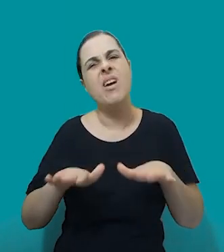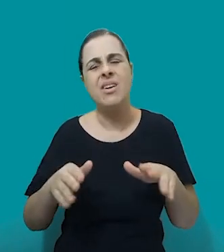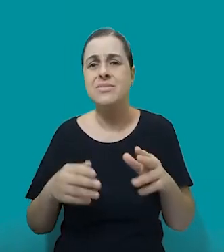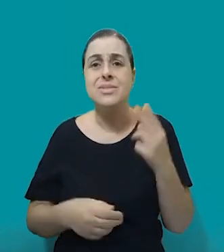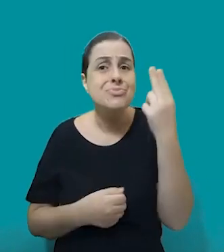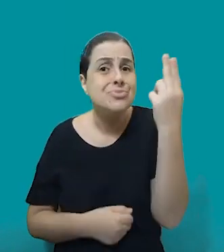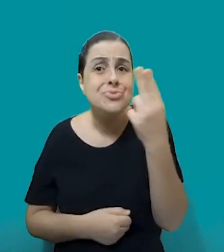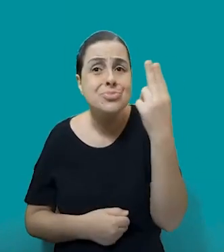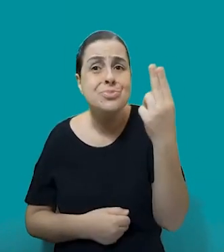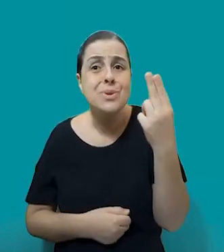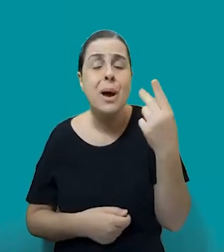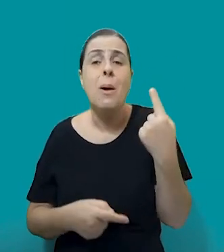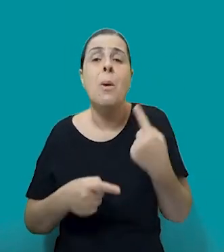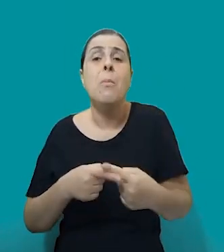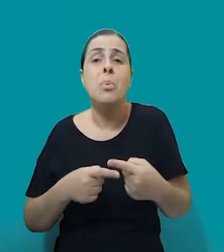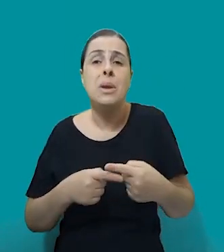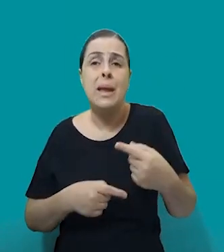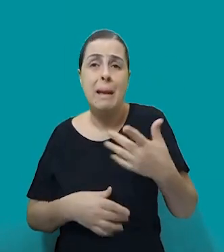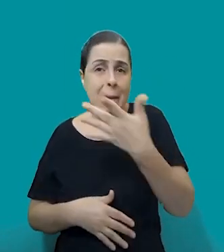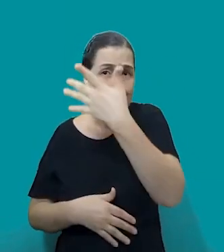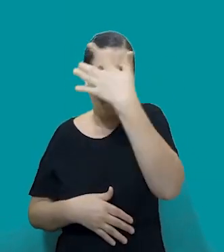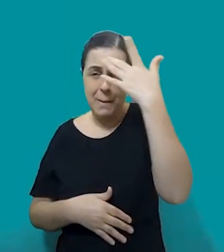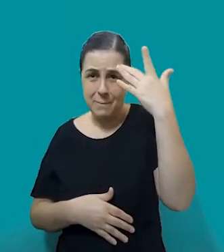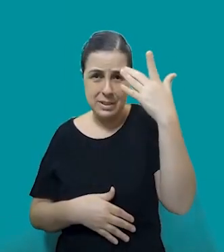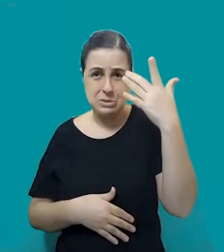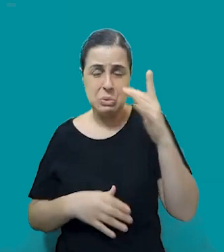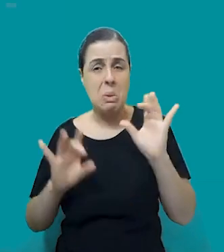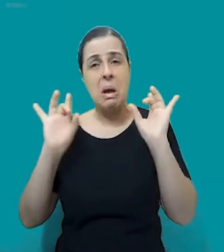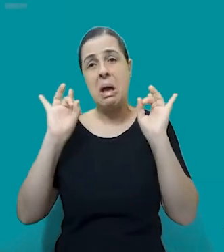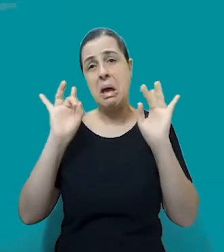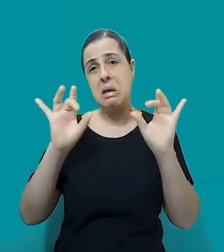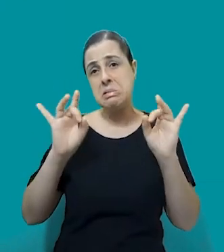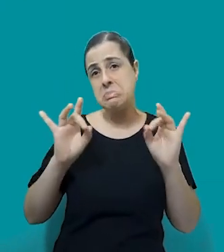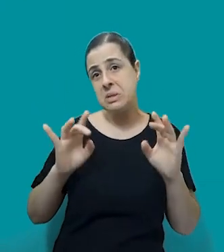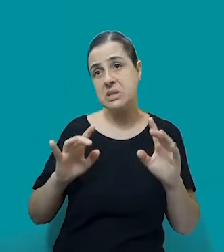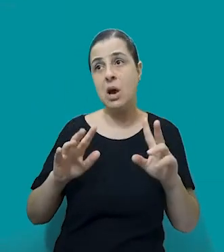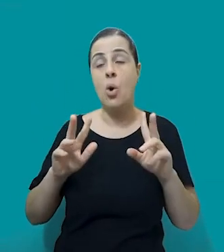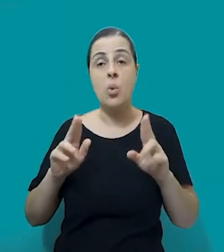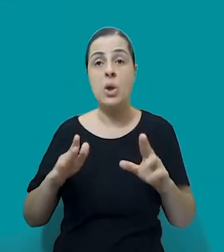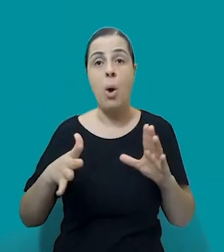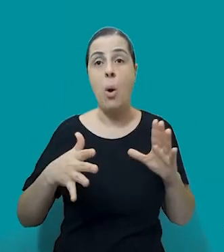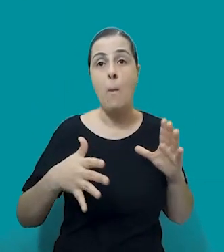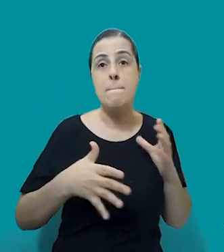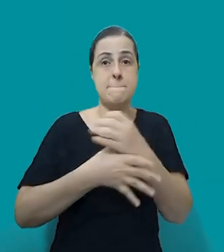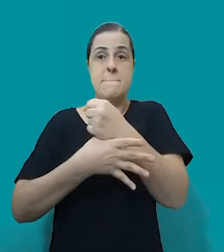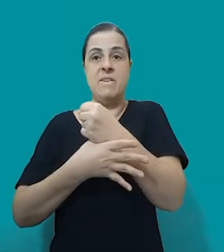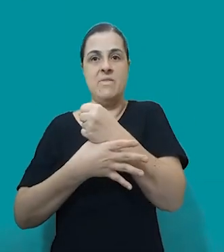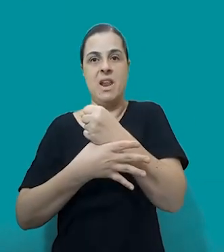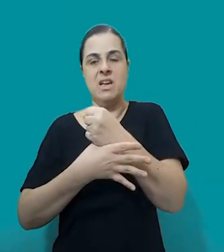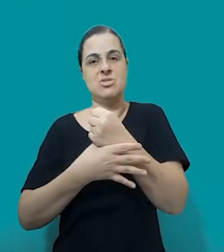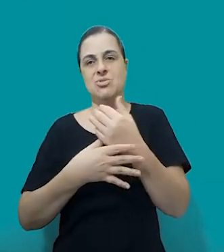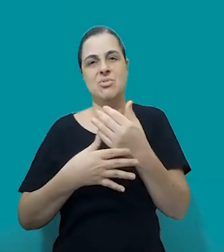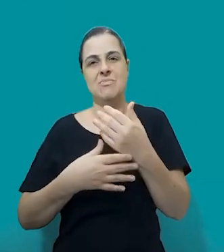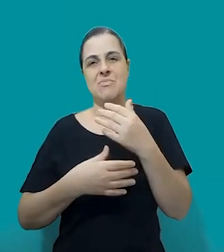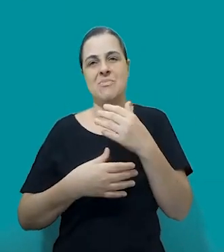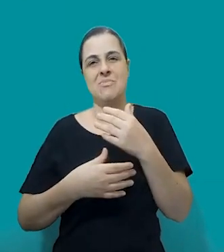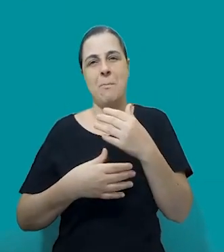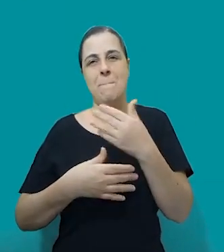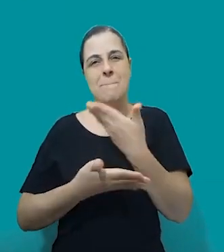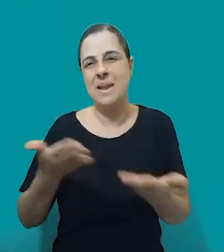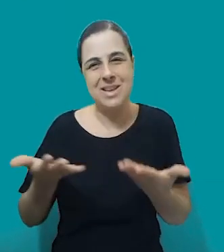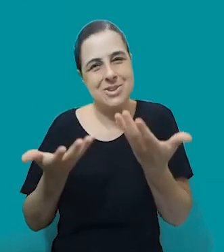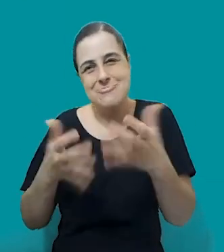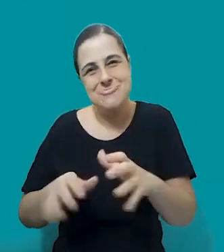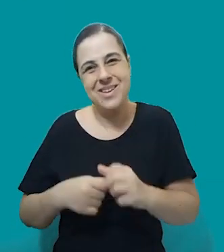espaço de privilégio não vai querer mudar, né? Exato. Aí eu acho que a gente ressalva, né, Fabi, a campanha do Bahia.